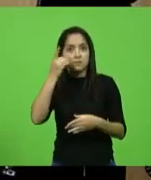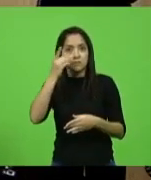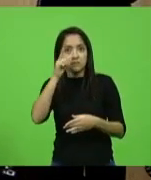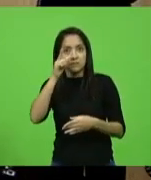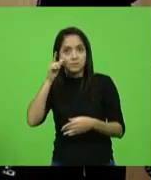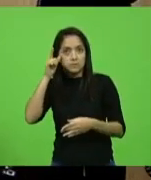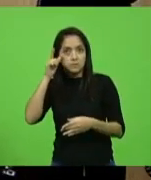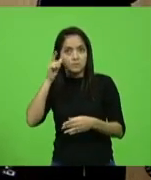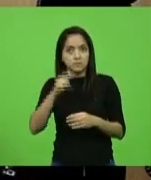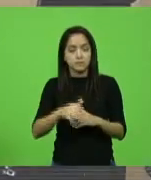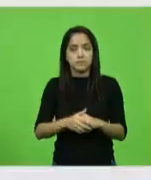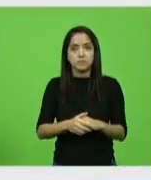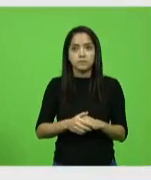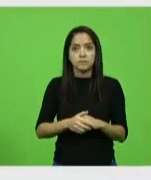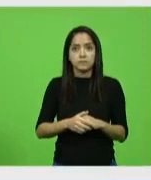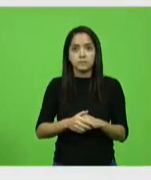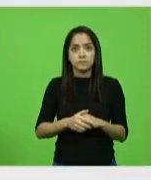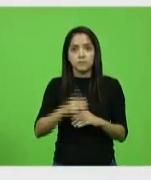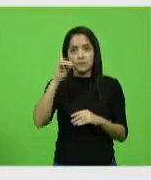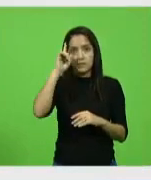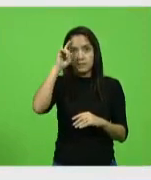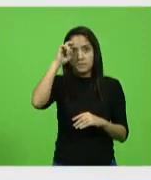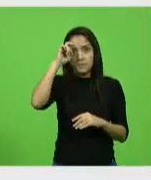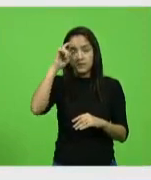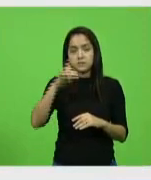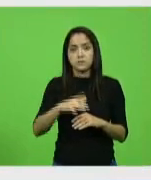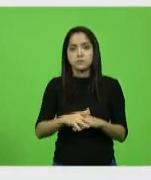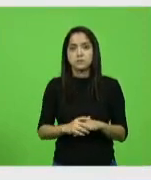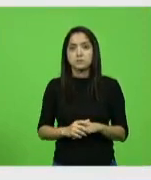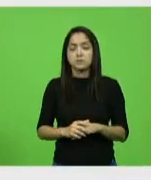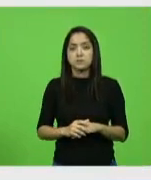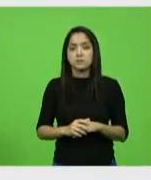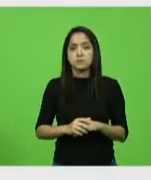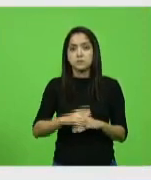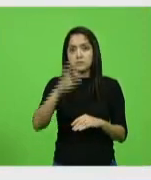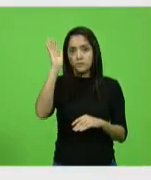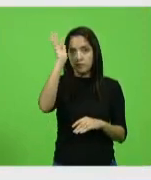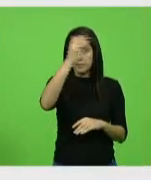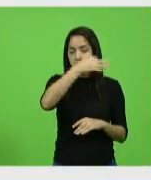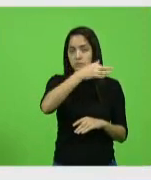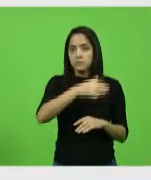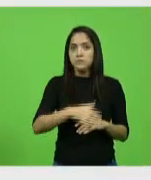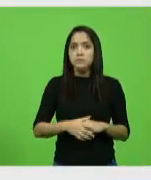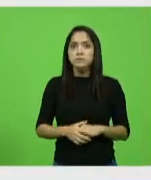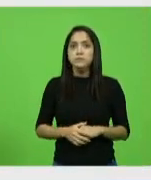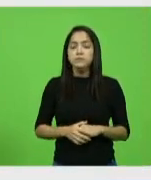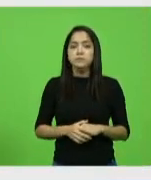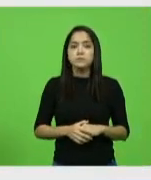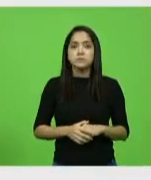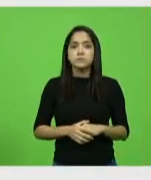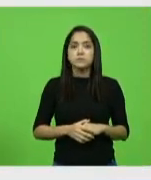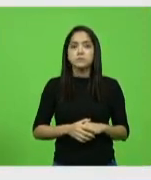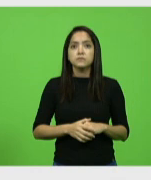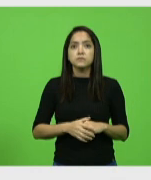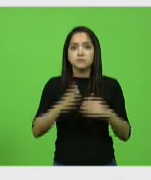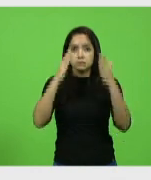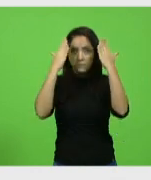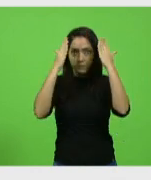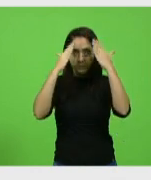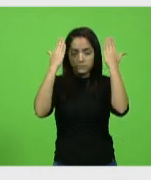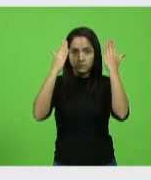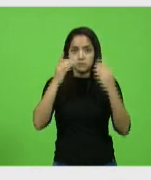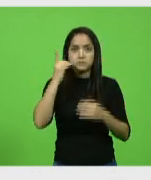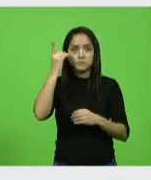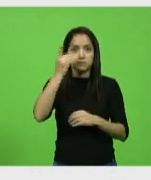Schuster, deputado Marcos Vieira, deputado Fabiano da Luz, deputado José Milton Schaefer e